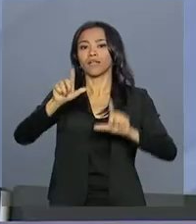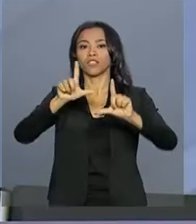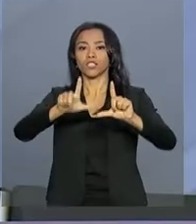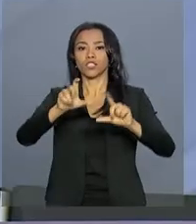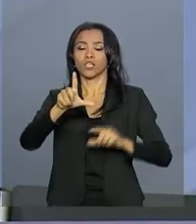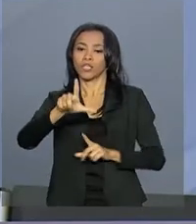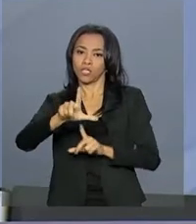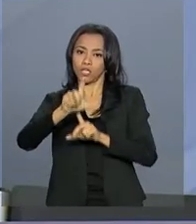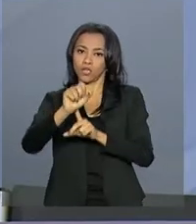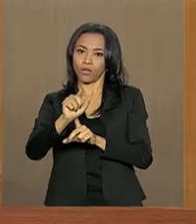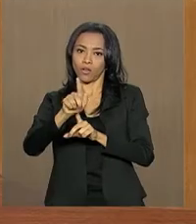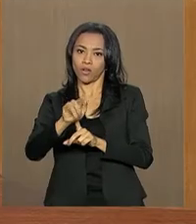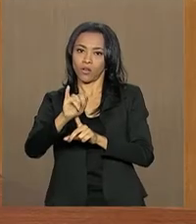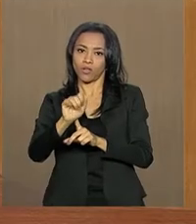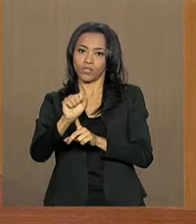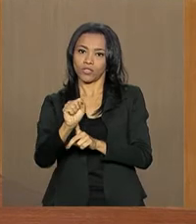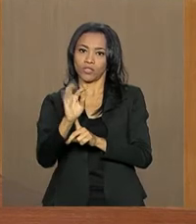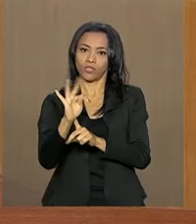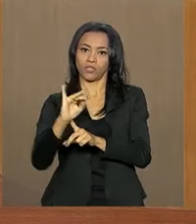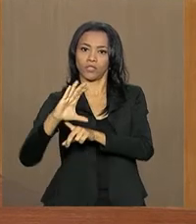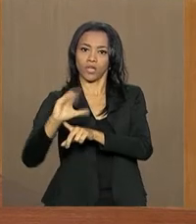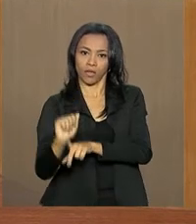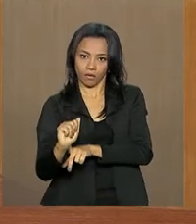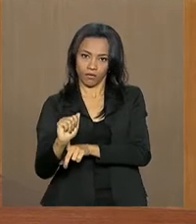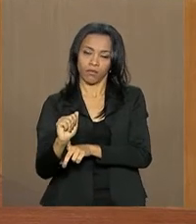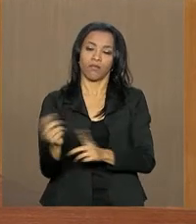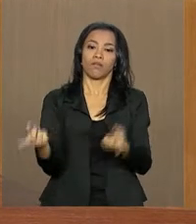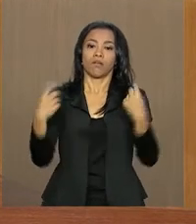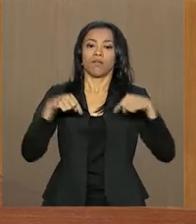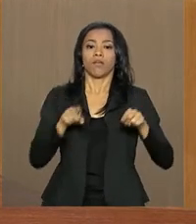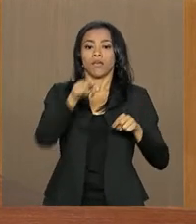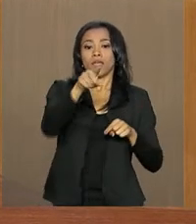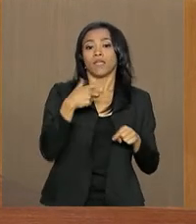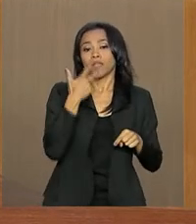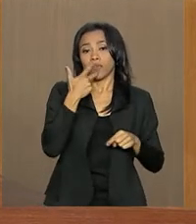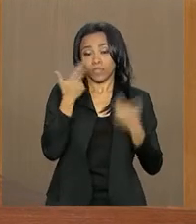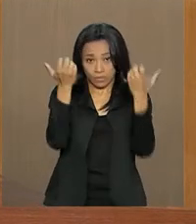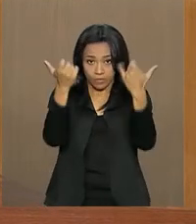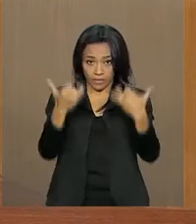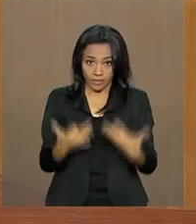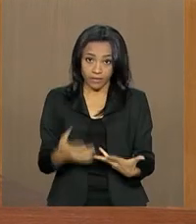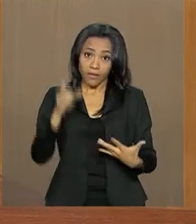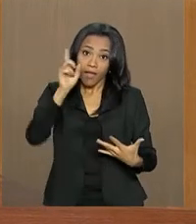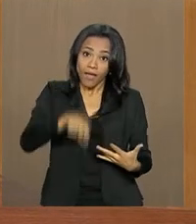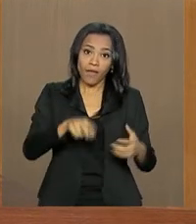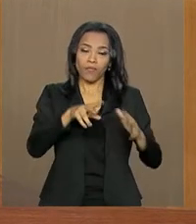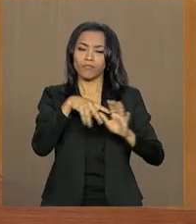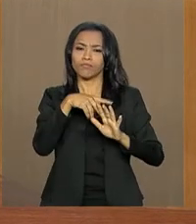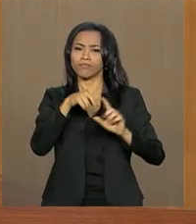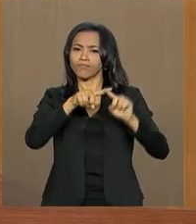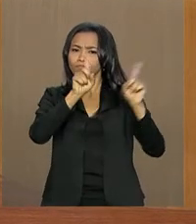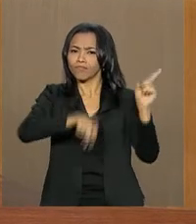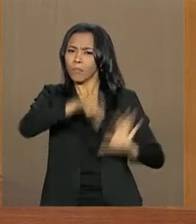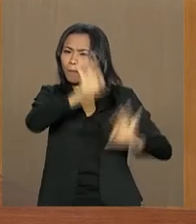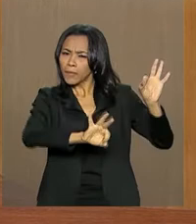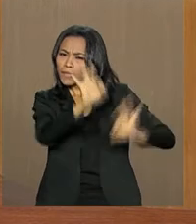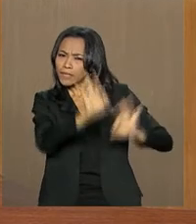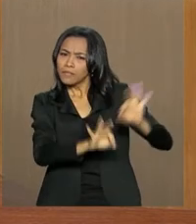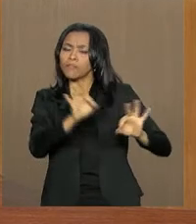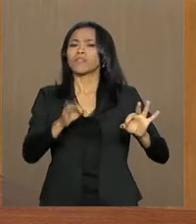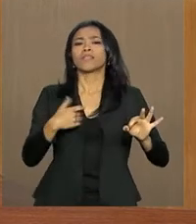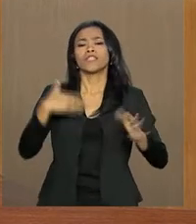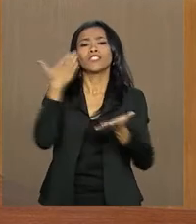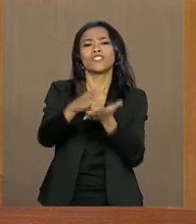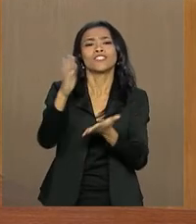É um plano que define os gargalos dos modais brasileiros,